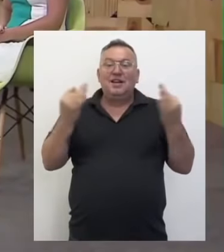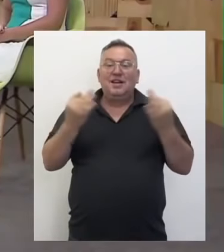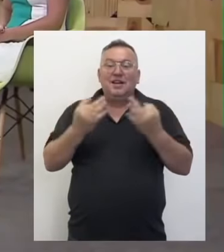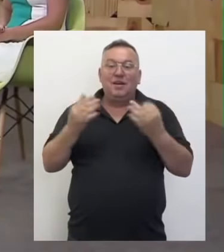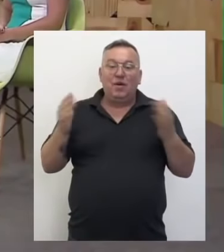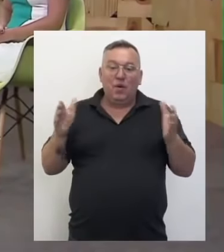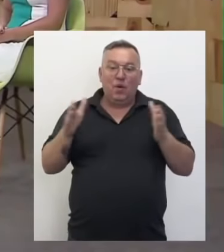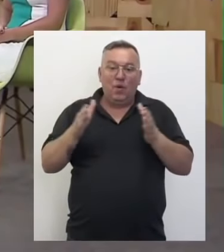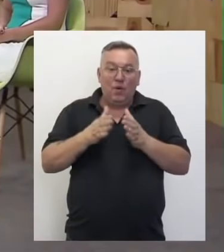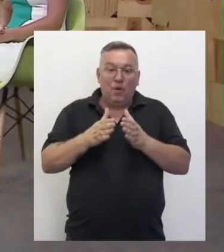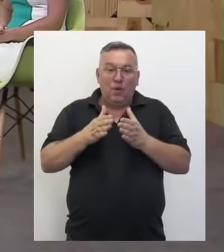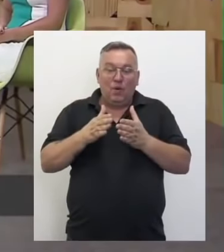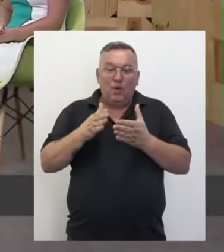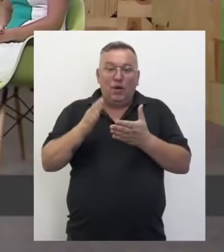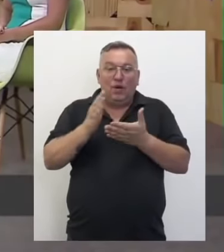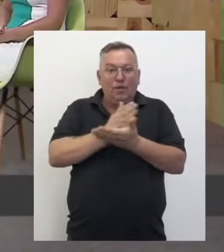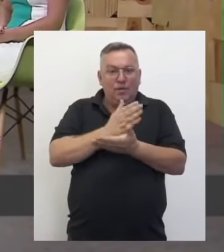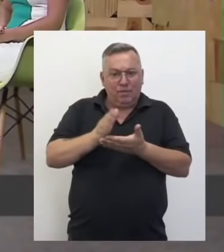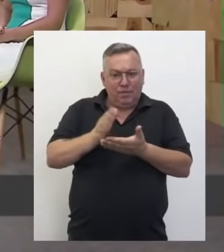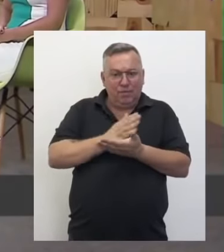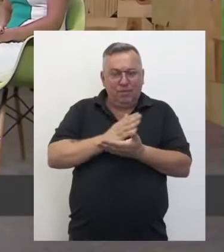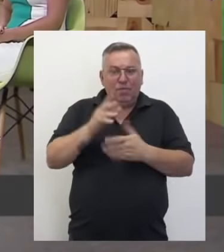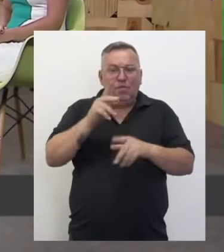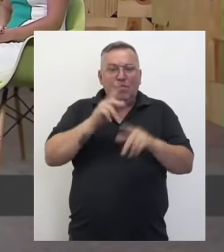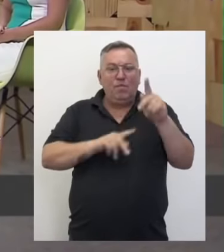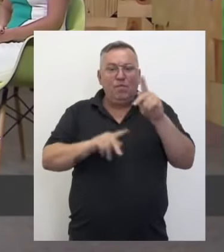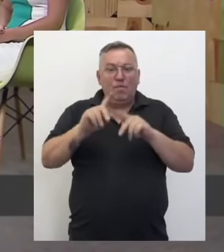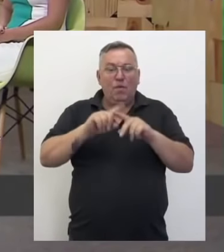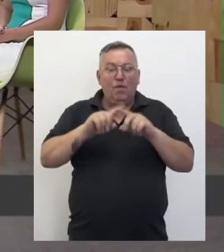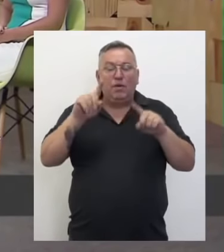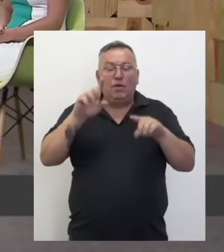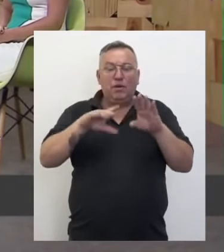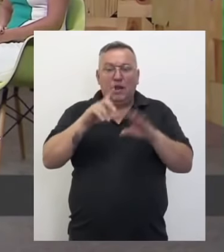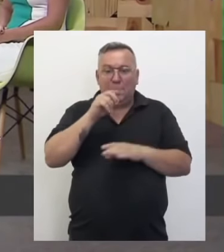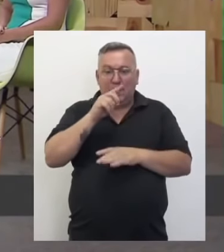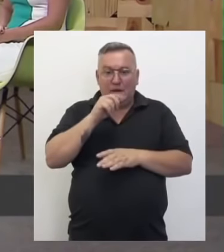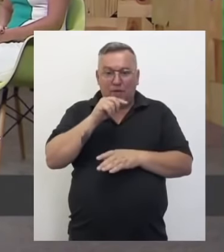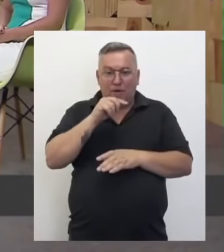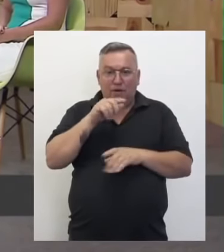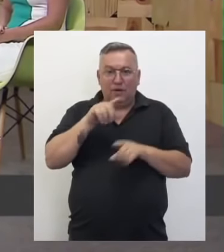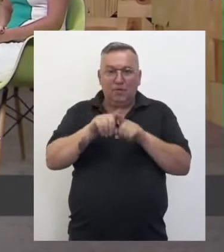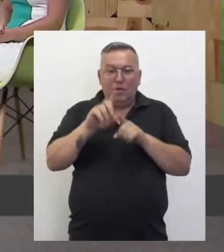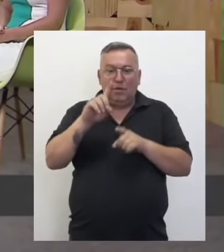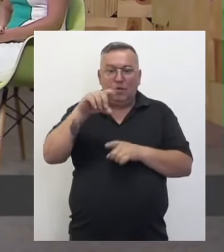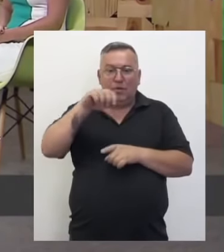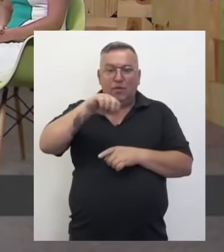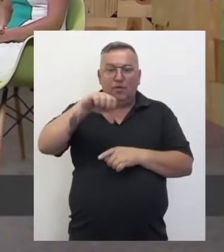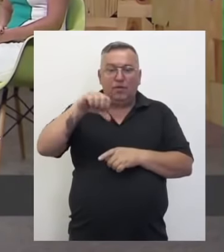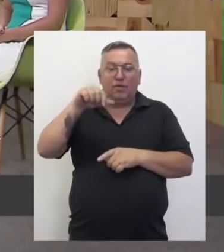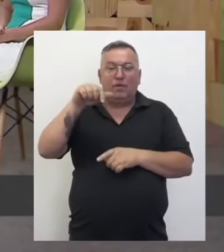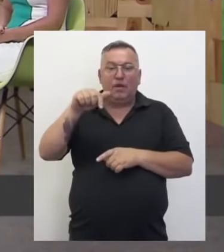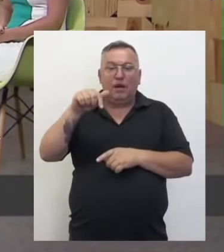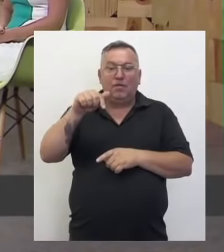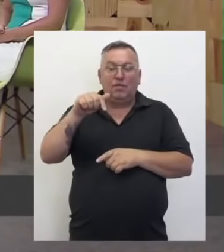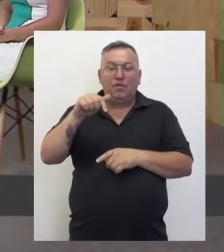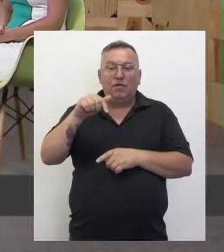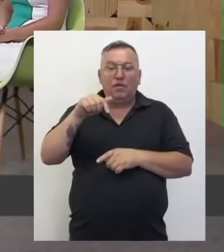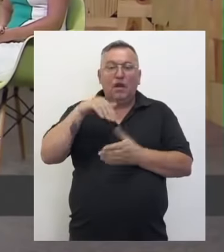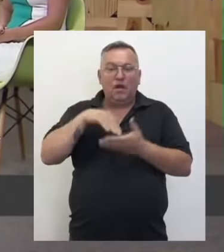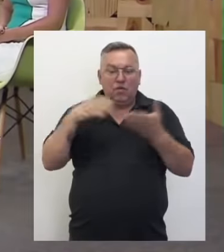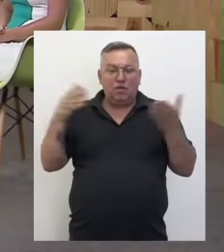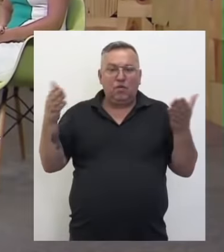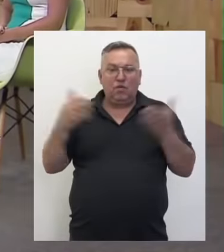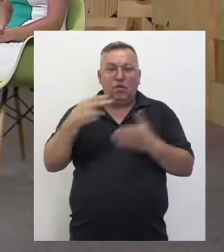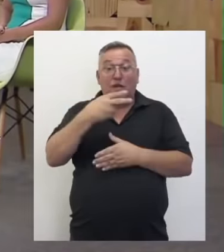tem que distribuir de acordo com a população. Então, por isso que a lei das águas, que é de 1997, ela é uma lei muito atual. Ela tem